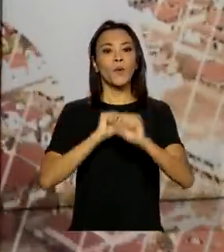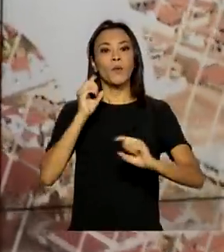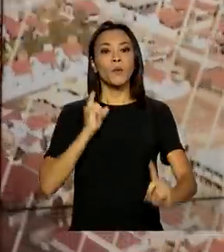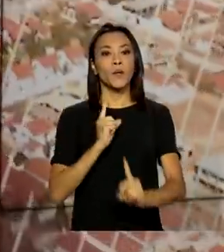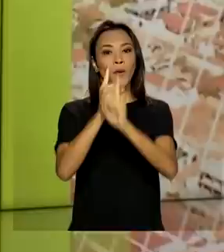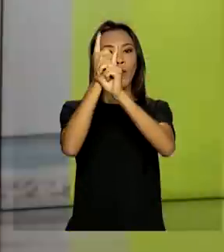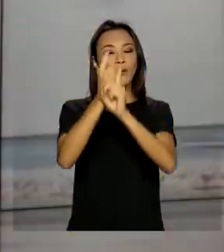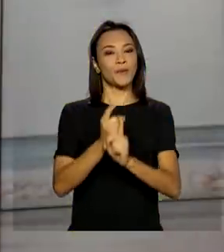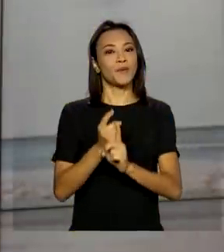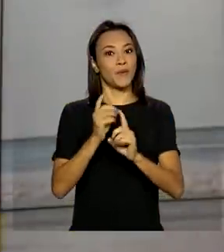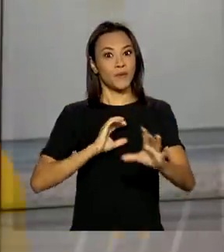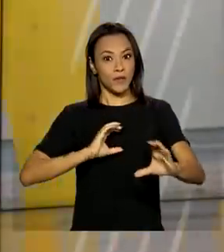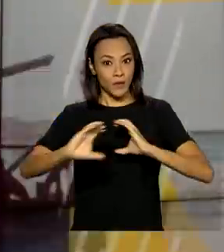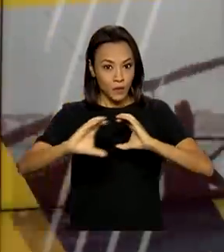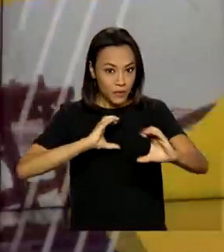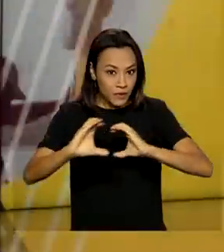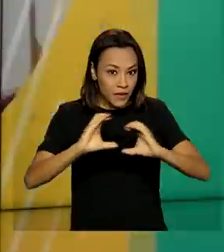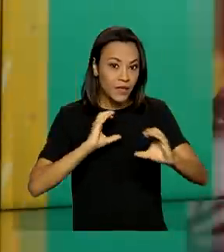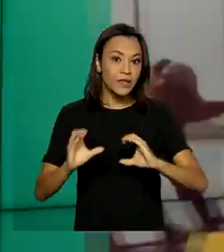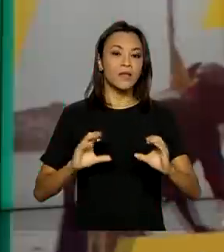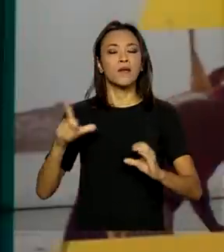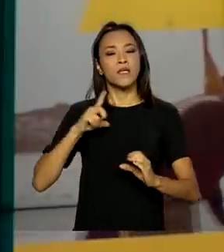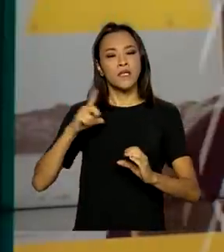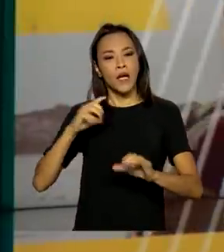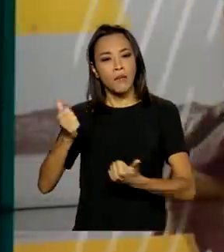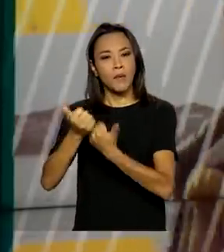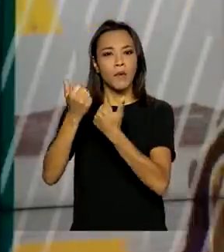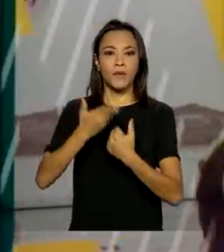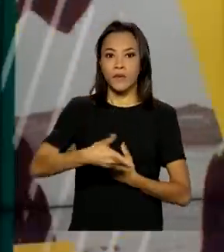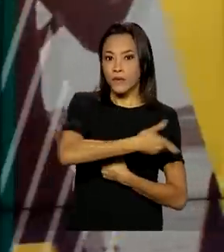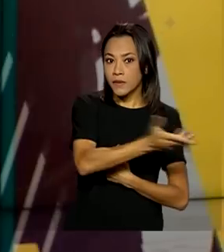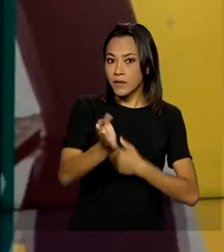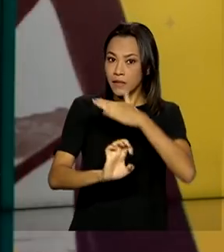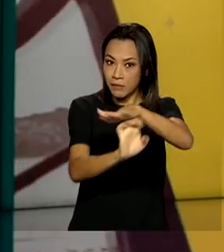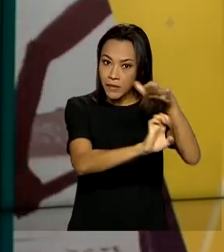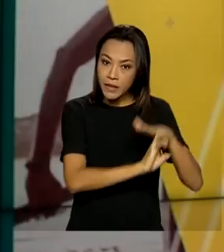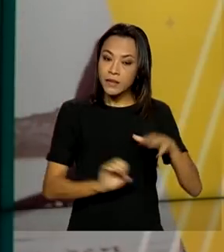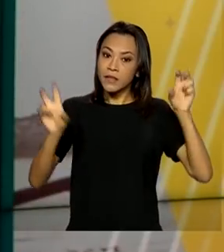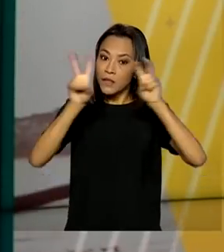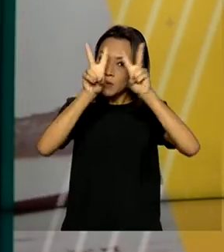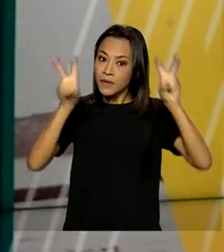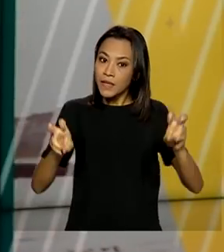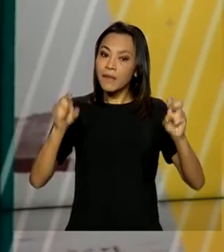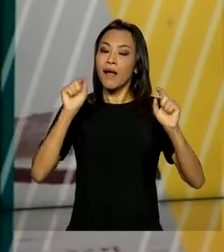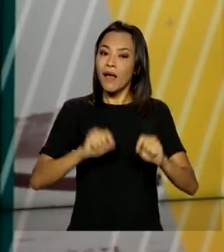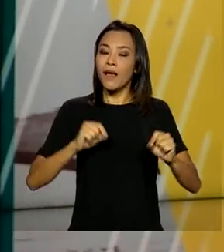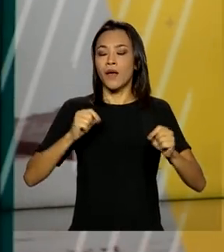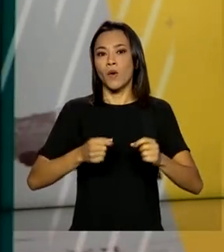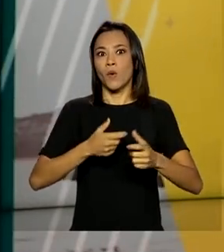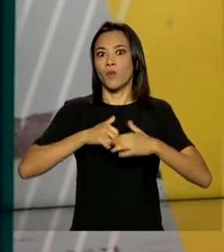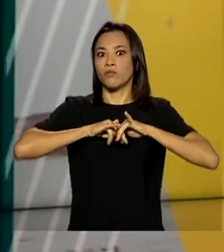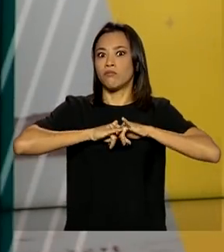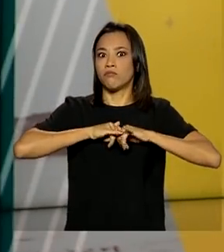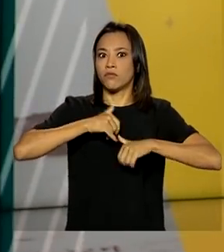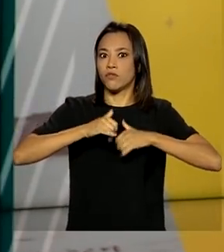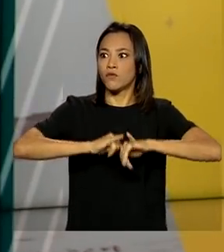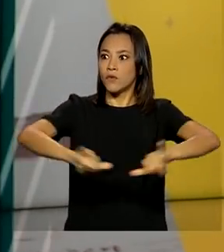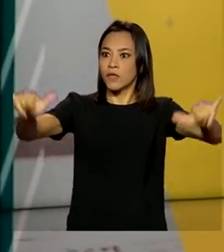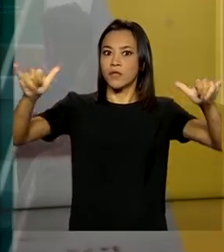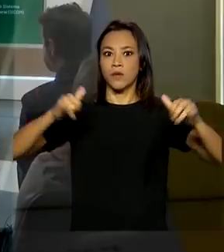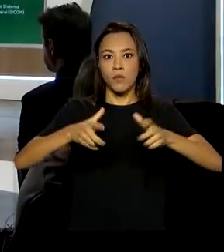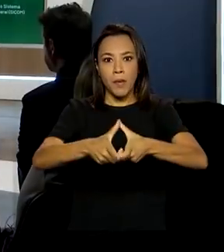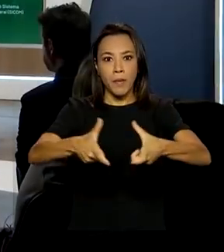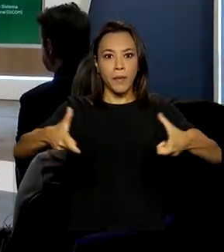que reúne assessores de órgãos e empresas estatais. Uma das pautas foi o crescimento da comunicação pública no país.